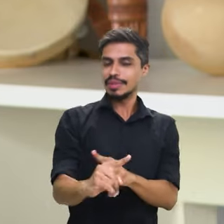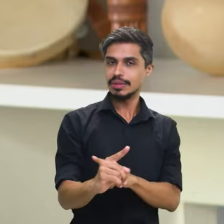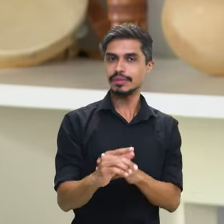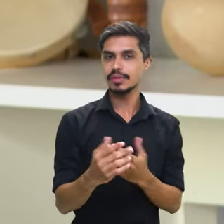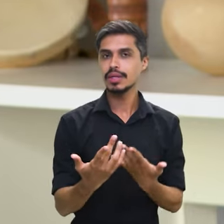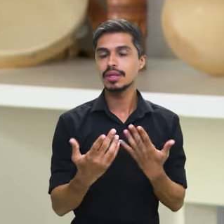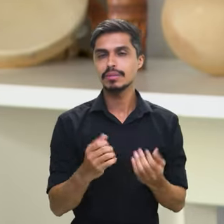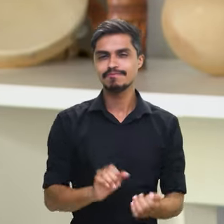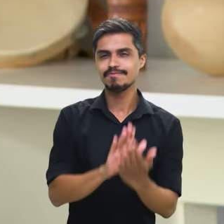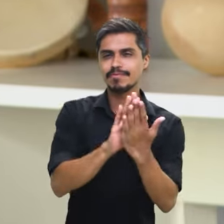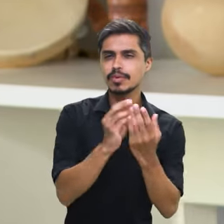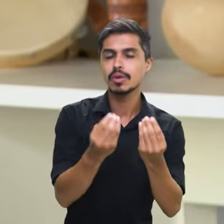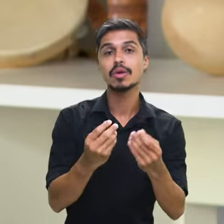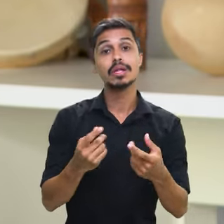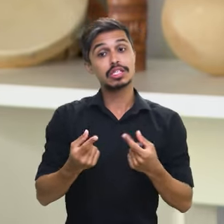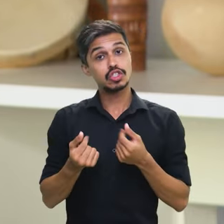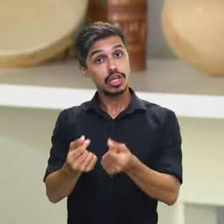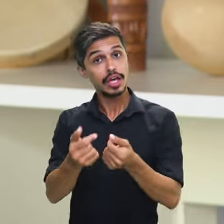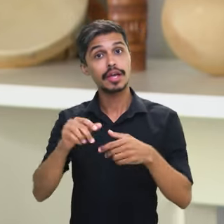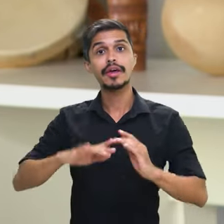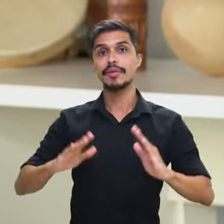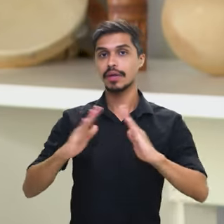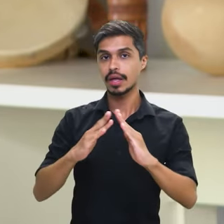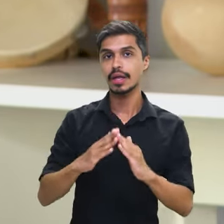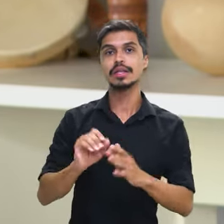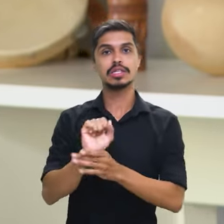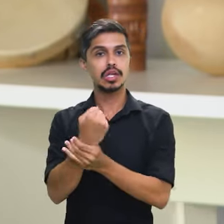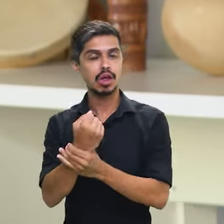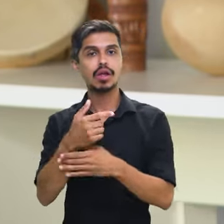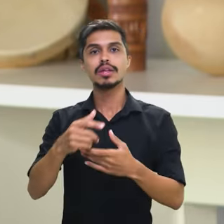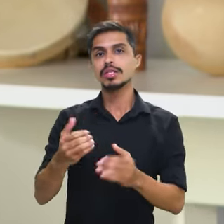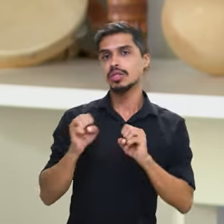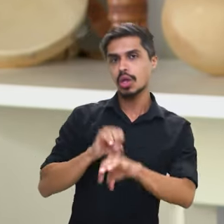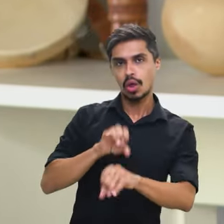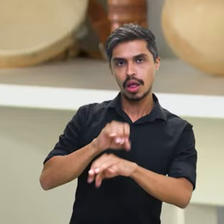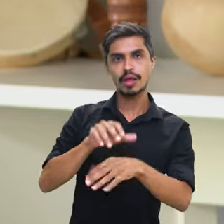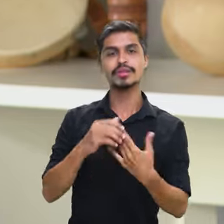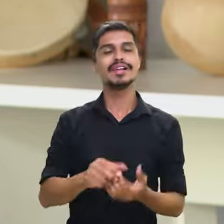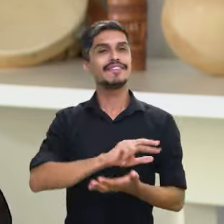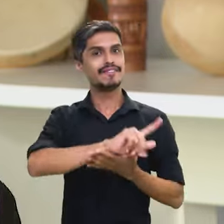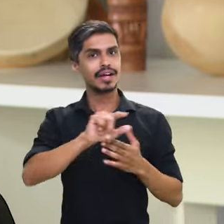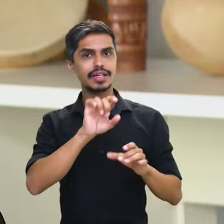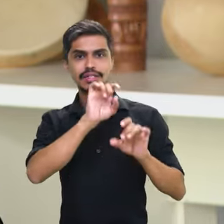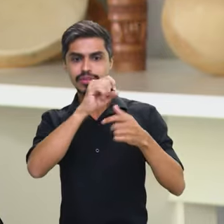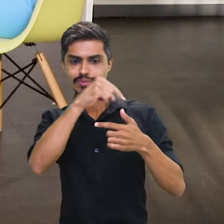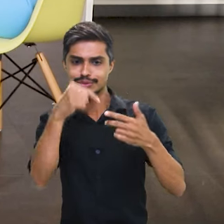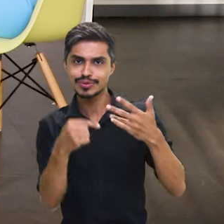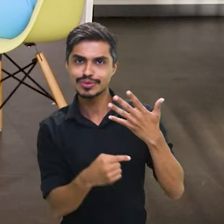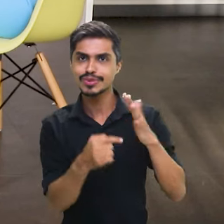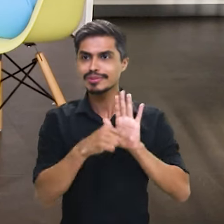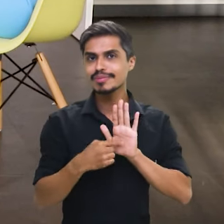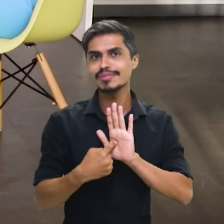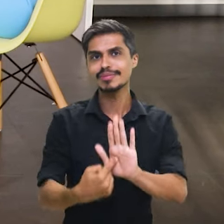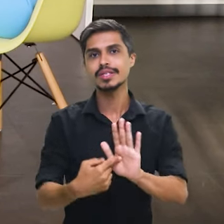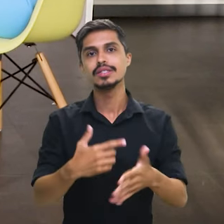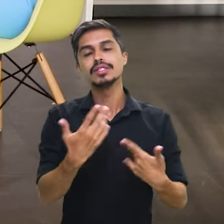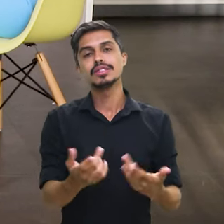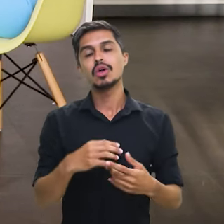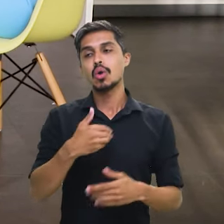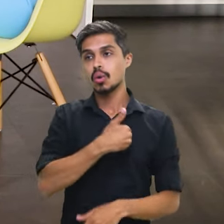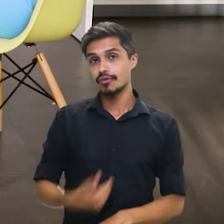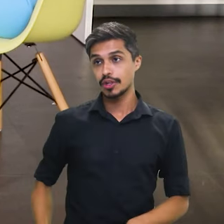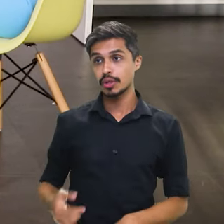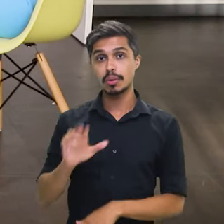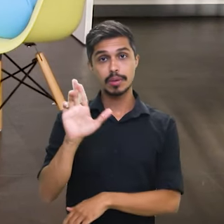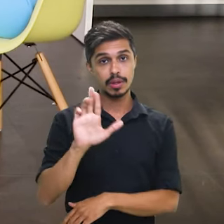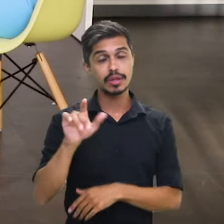desigualdade? Com renda, com segurança, com moradia, com educação, com vários itens que estão sendo afastados aí. Então, o novo governo do